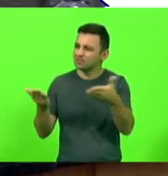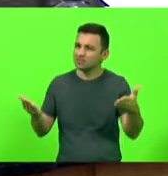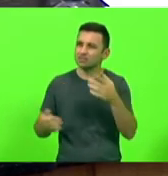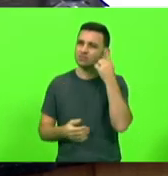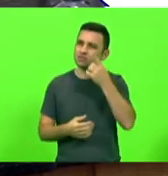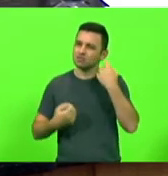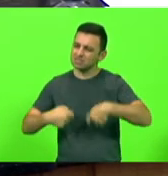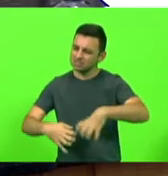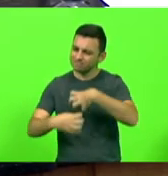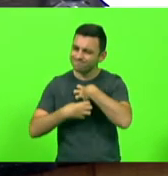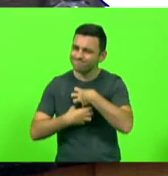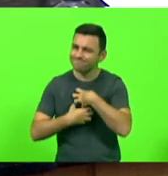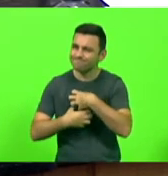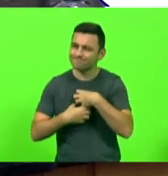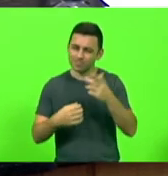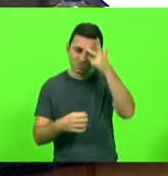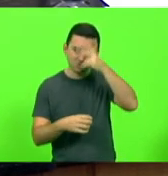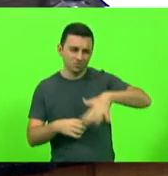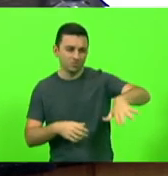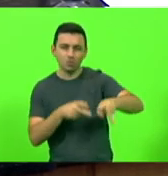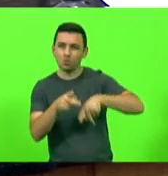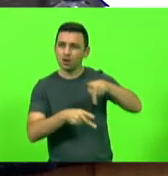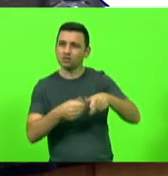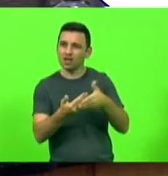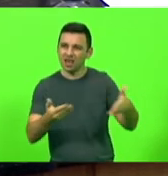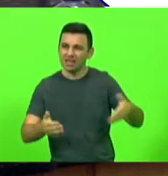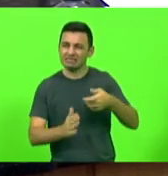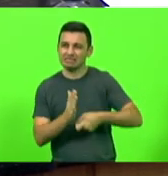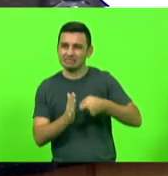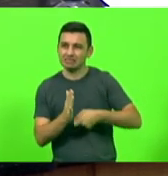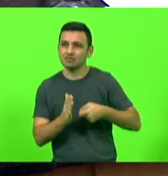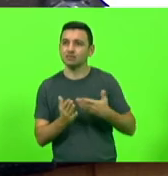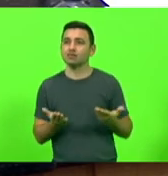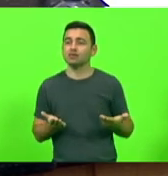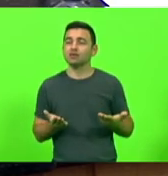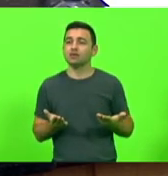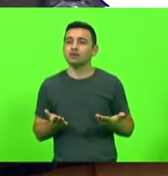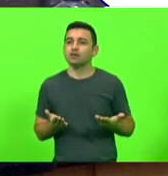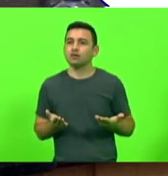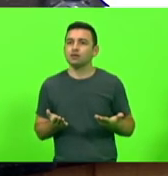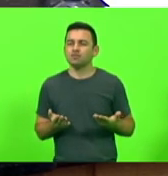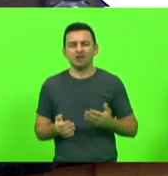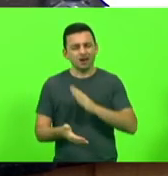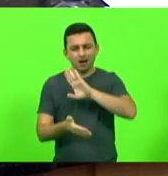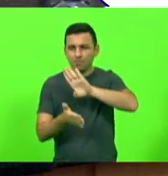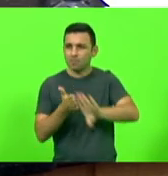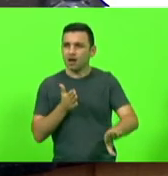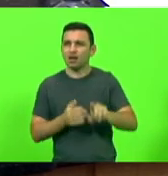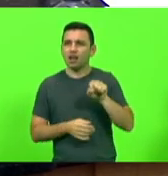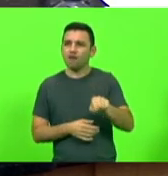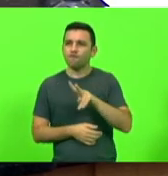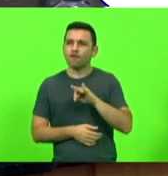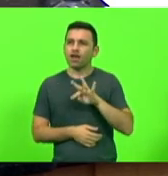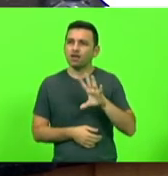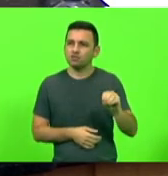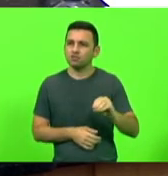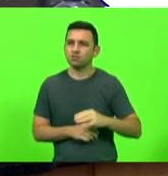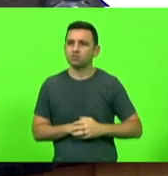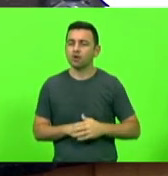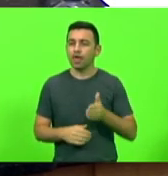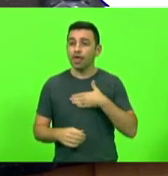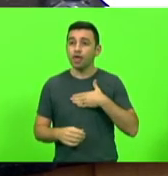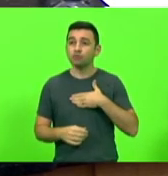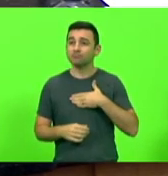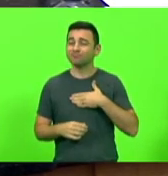com o setor produtivo, vamos derrubar o veto do governo, não vale a pena, gente, olha, eu sou independente na casa,